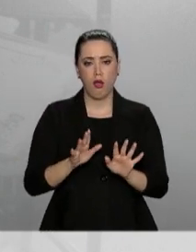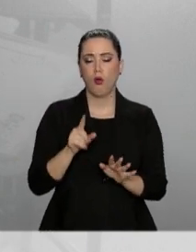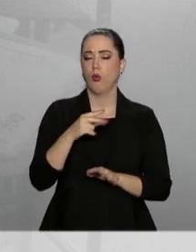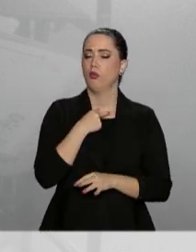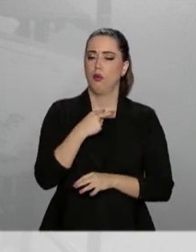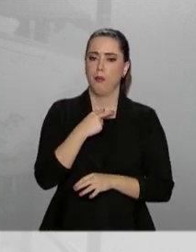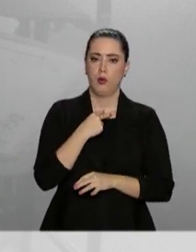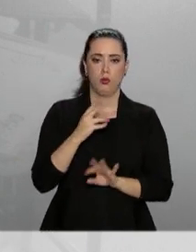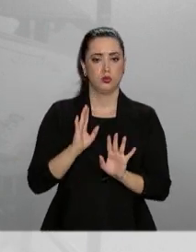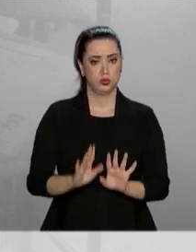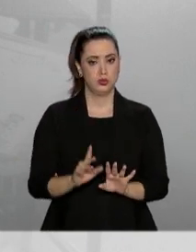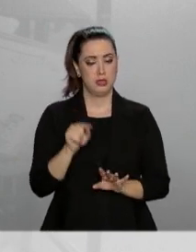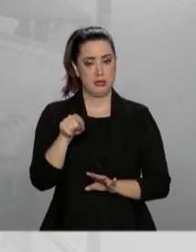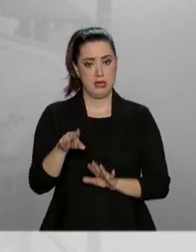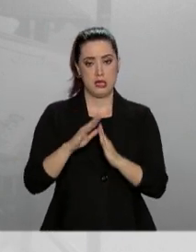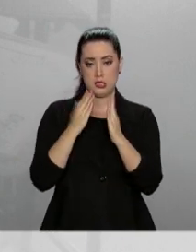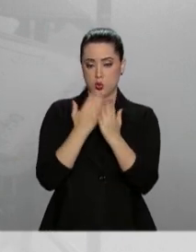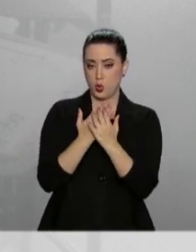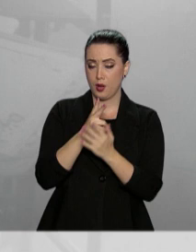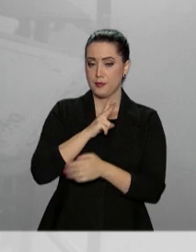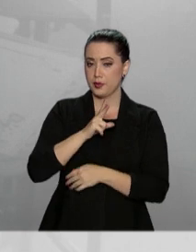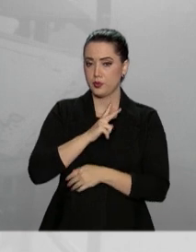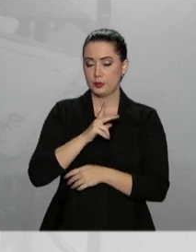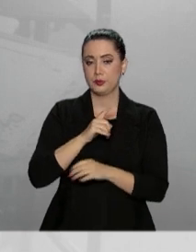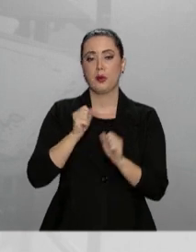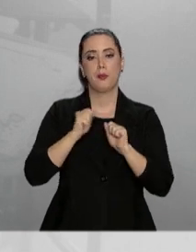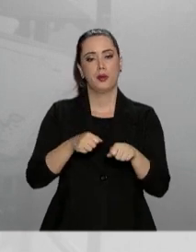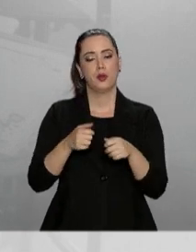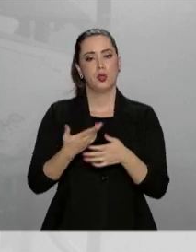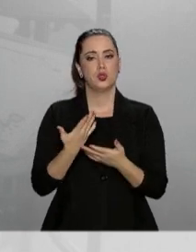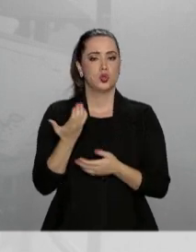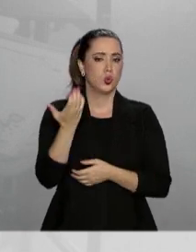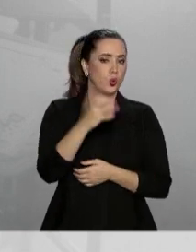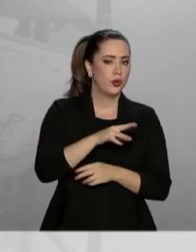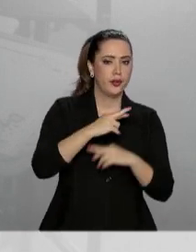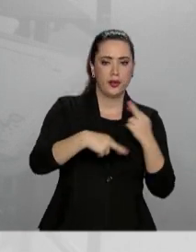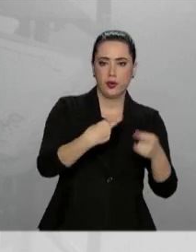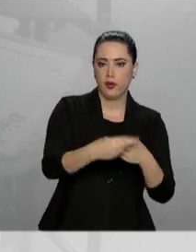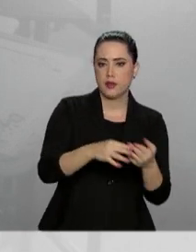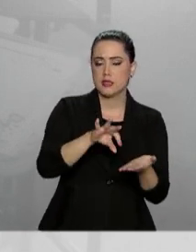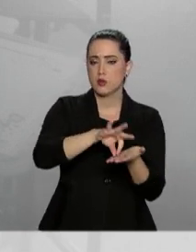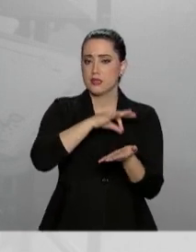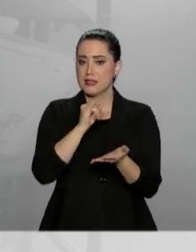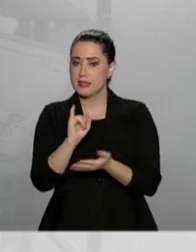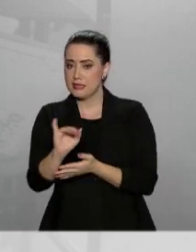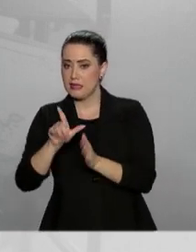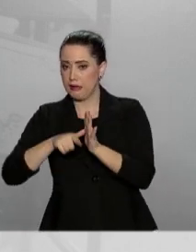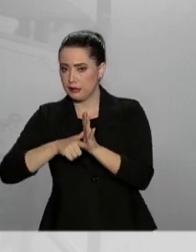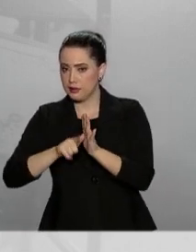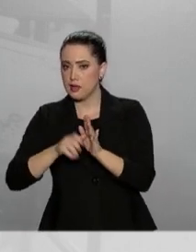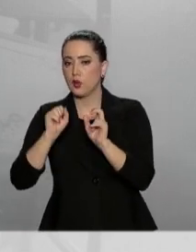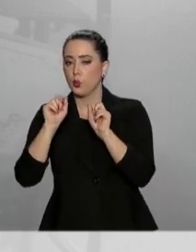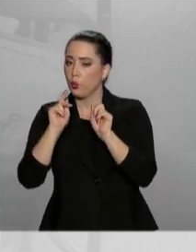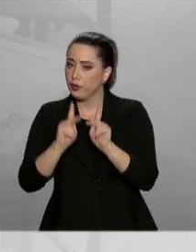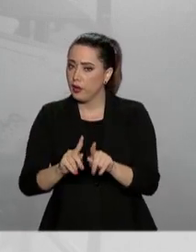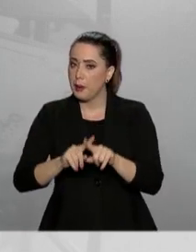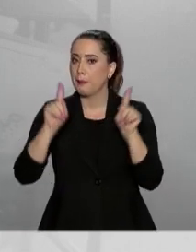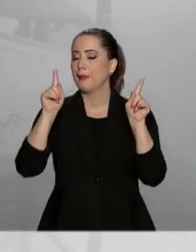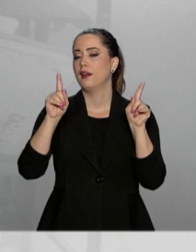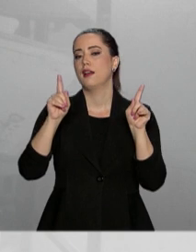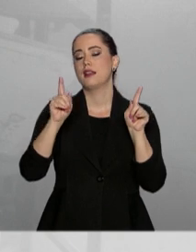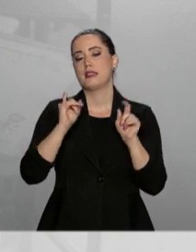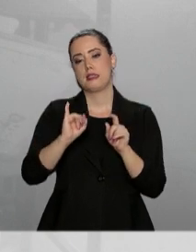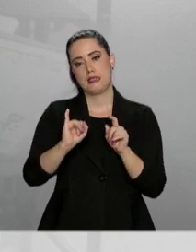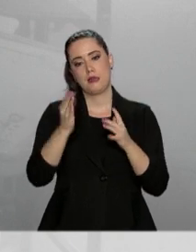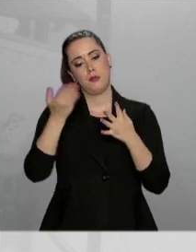documentos do aluno. As escolas particulares podem recusar a renovação da matrícula se o aluno estiver inadimplente. Mas se os pais